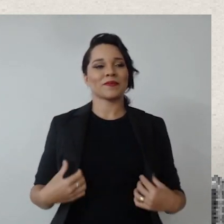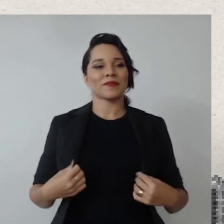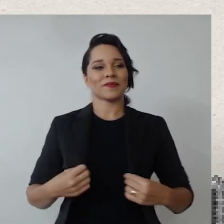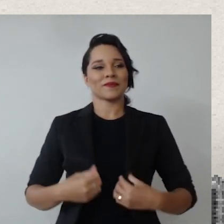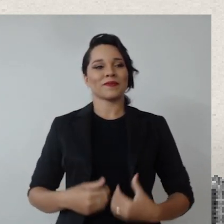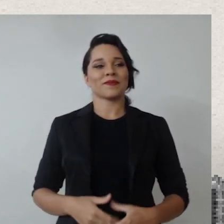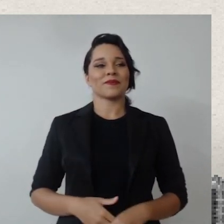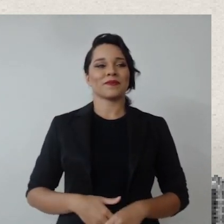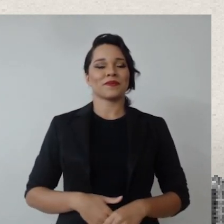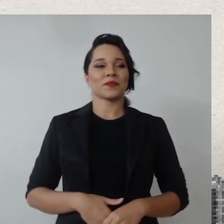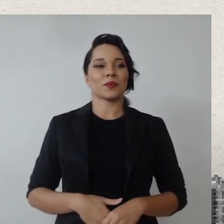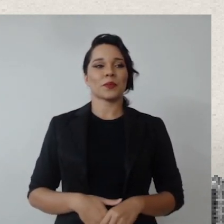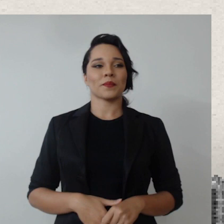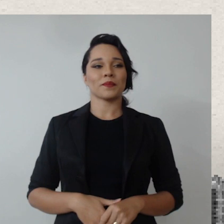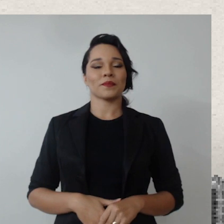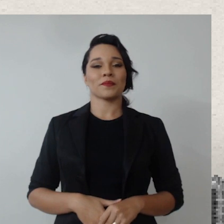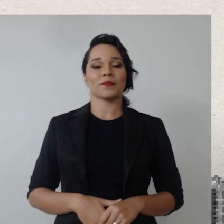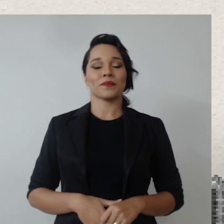mãozinha de novo ou foi sem querer?